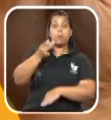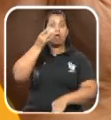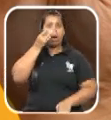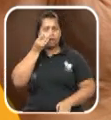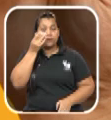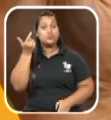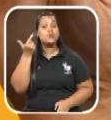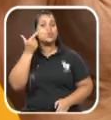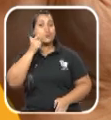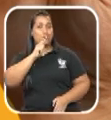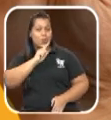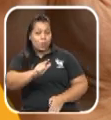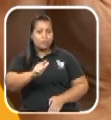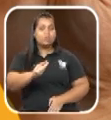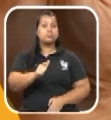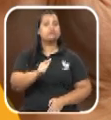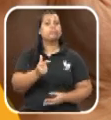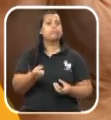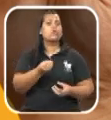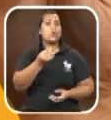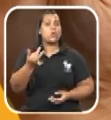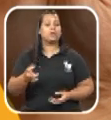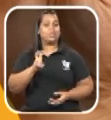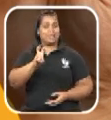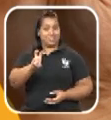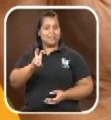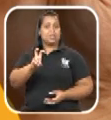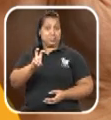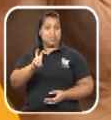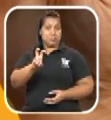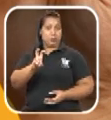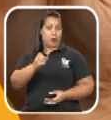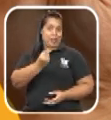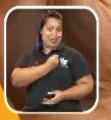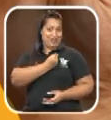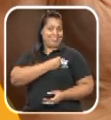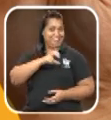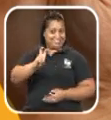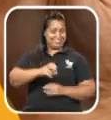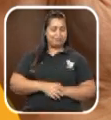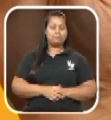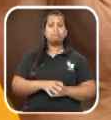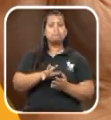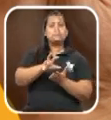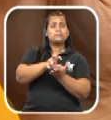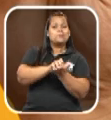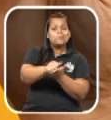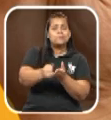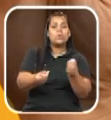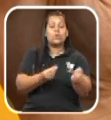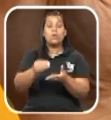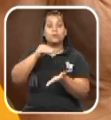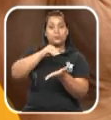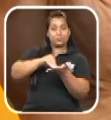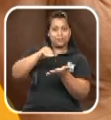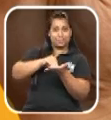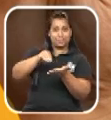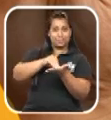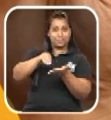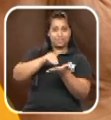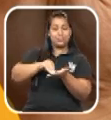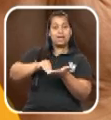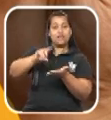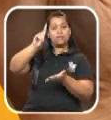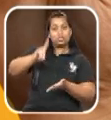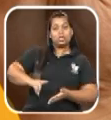alcançar uma média final de cinco pontos ou mais. As inscrições podem ser feitas no site da Secretaria dos Direitos